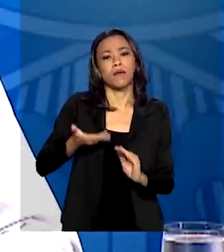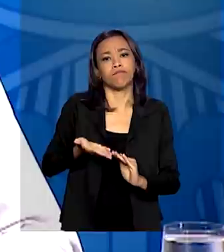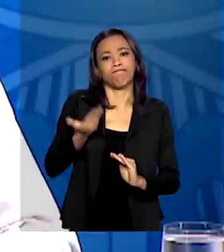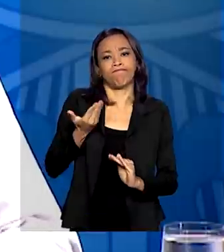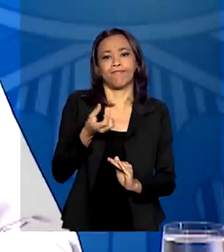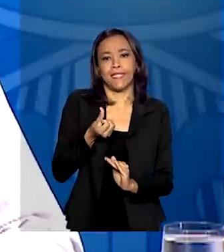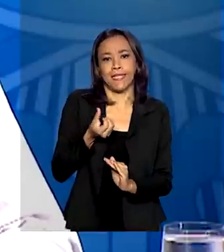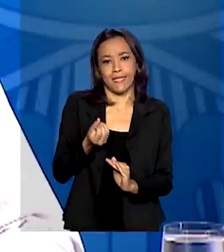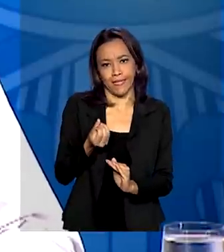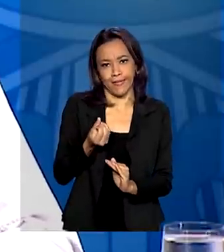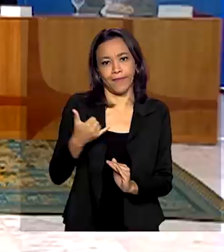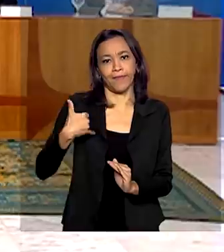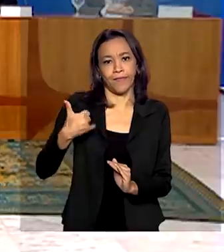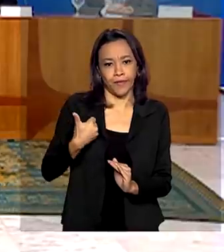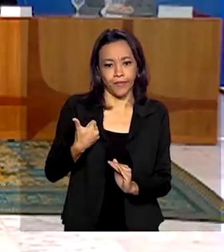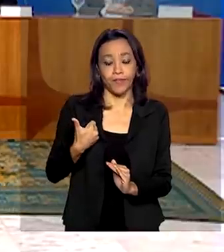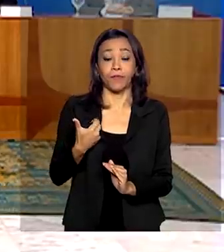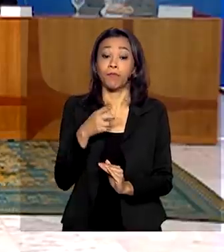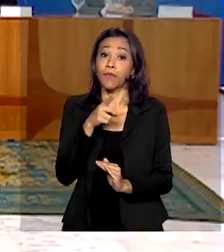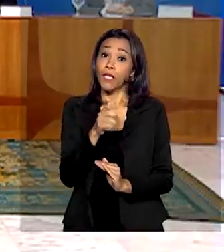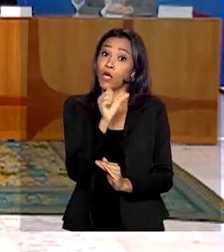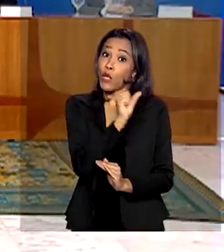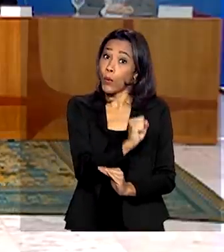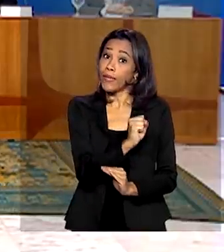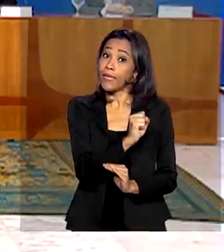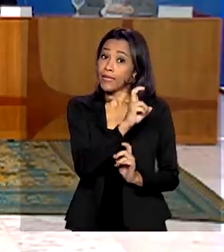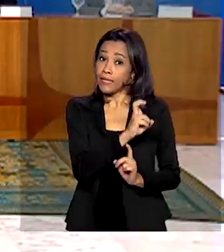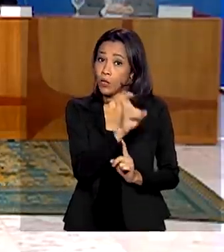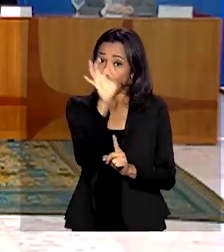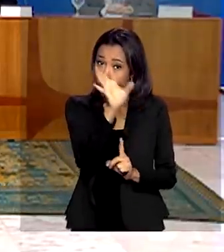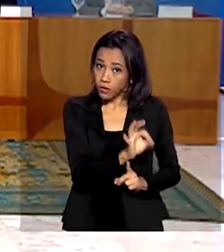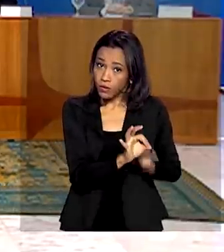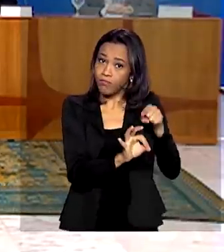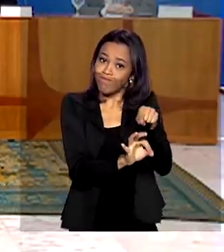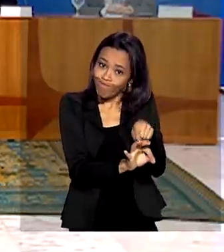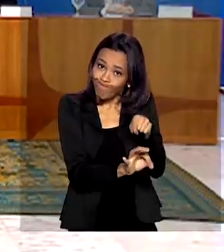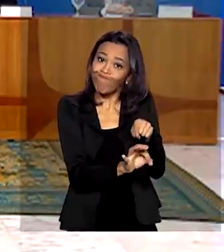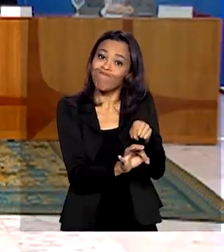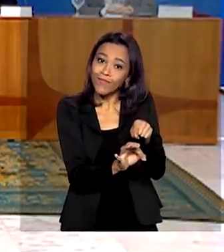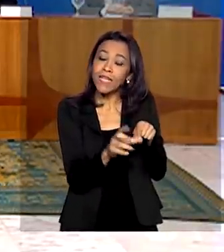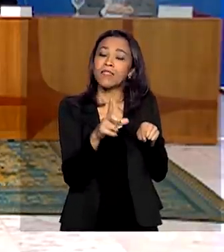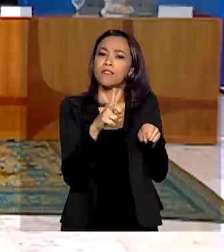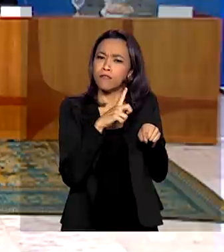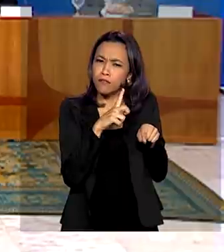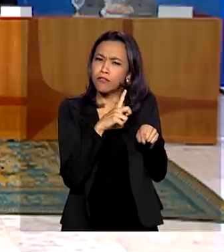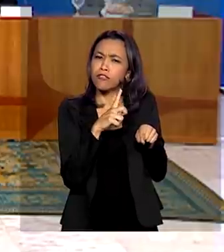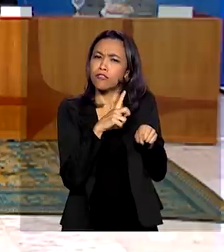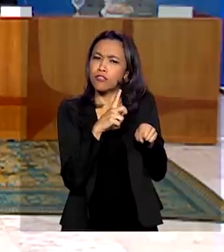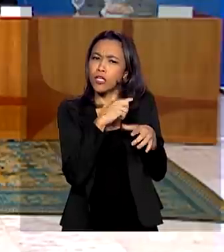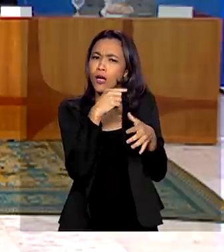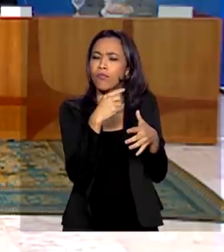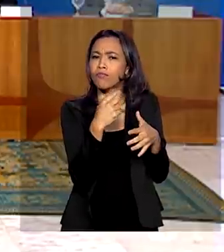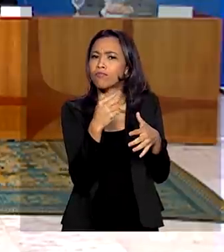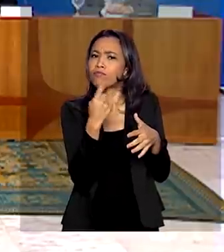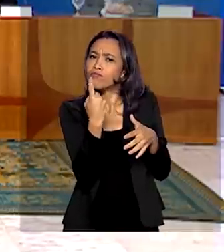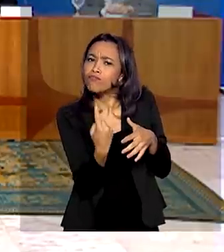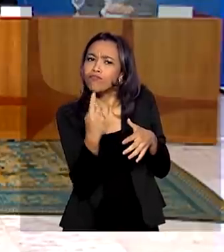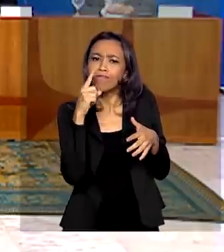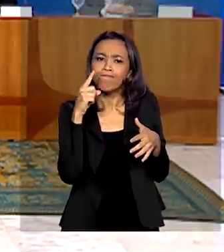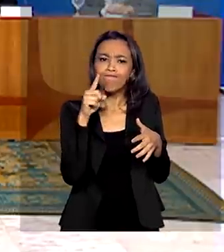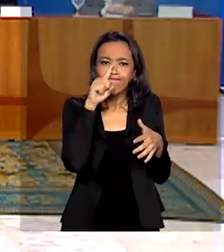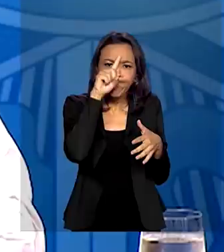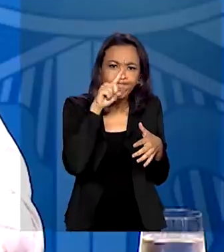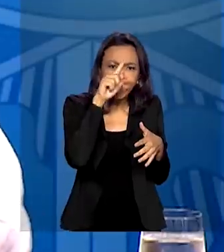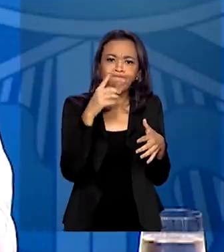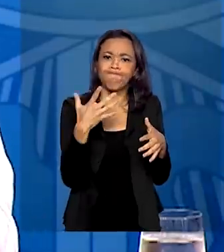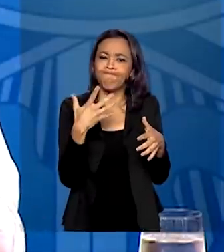60 anos de idade. E 85% apresentaram, pelo menos, um fator de risco. E